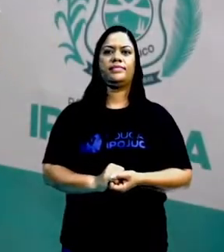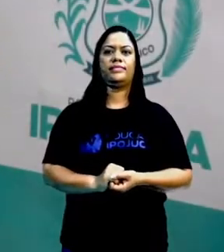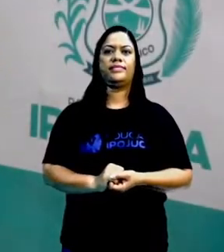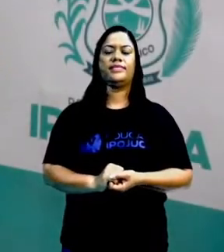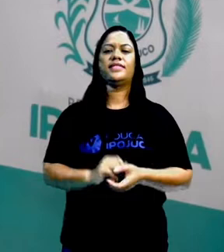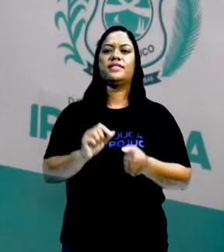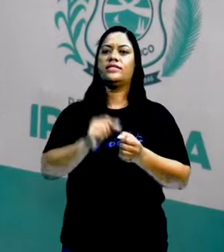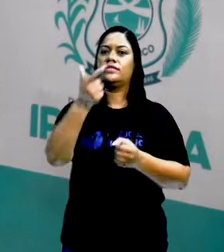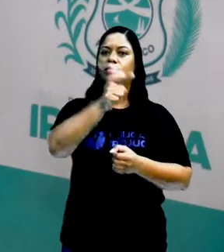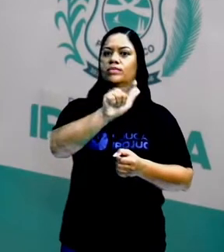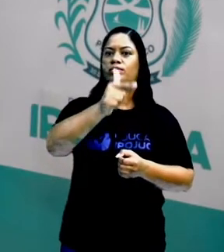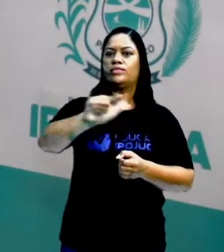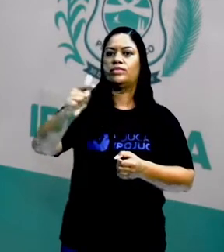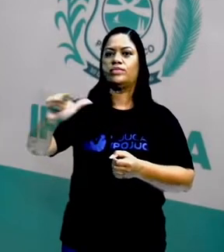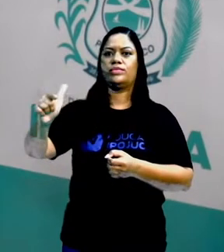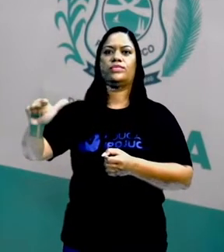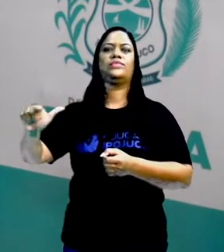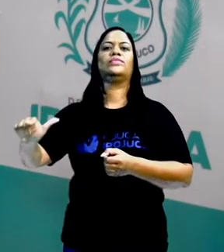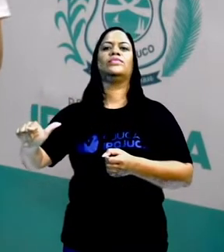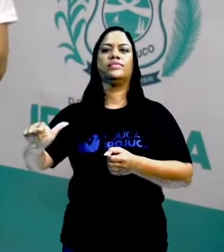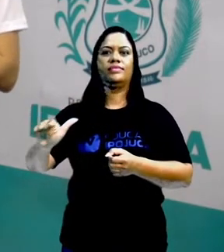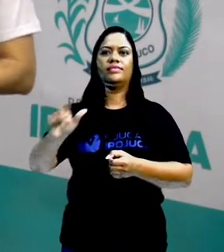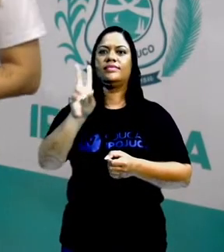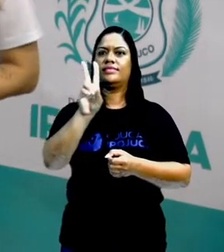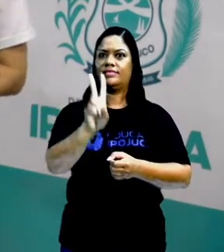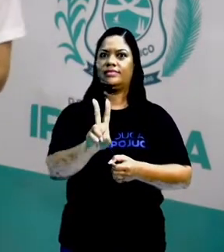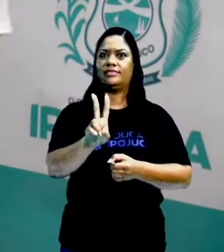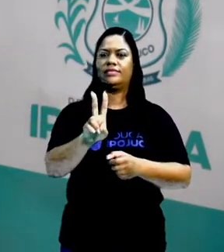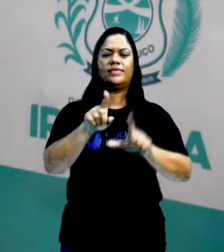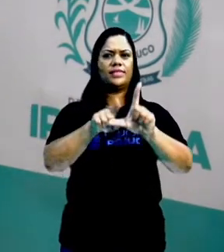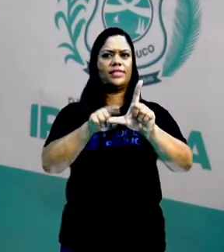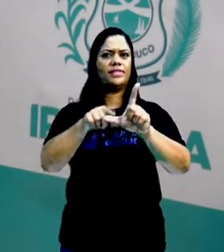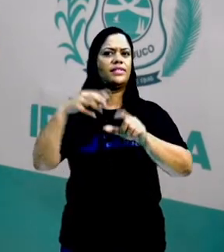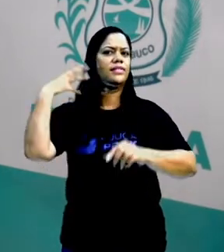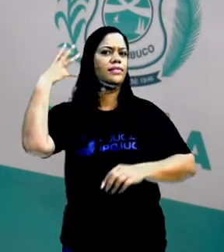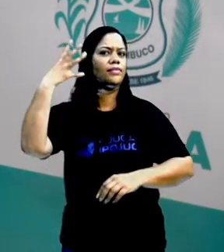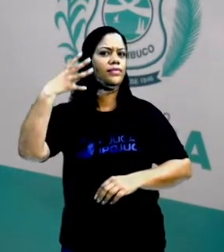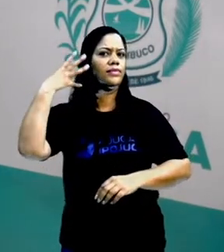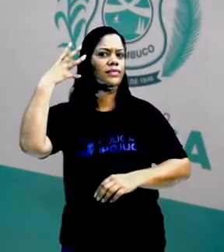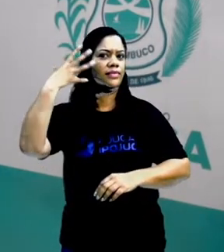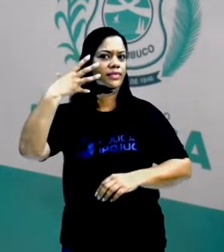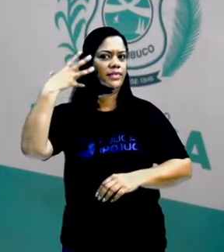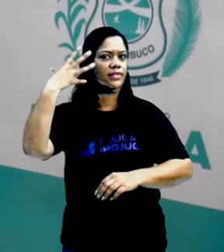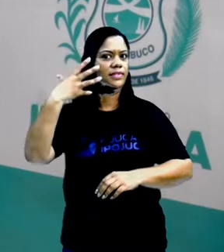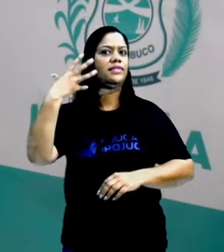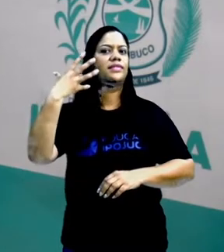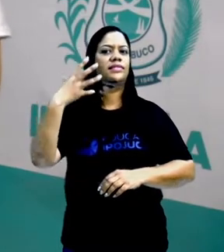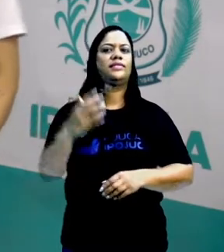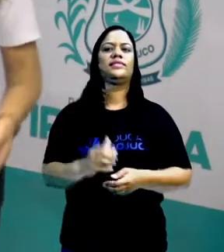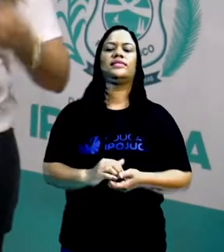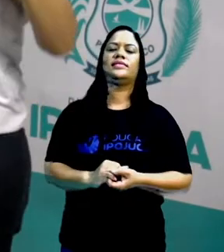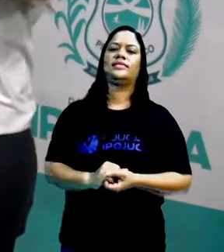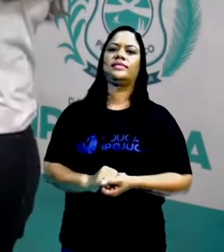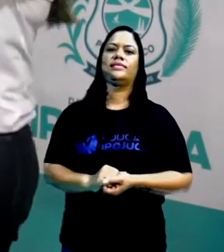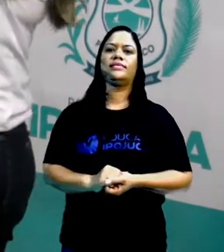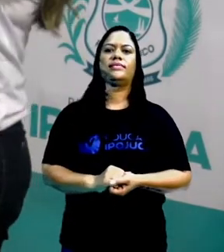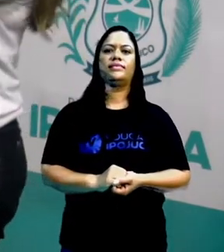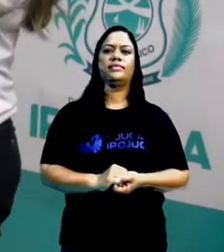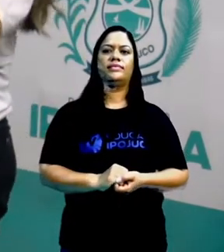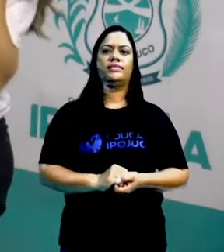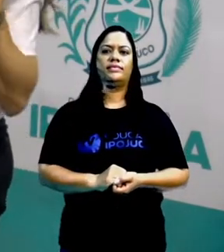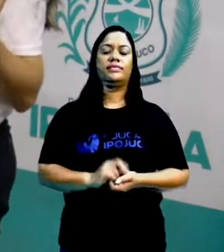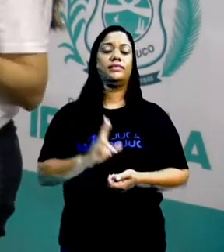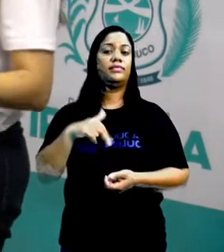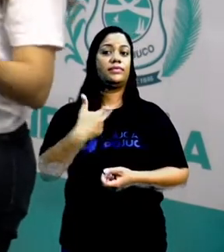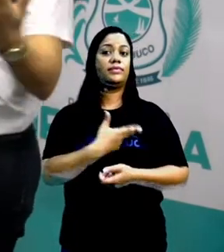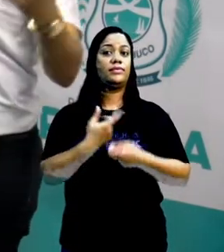provoca essa repetição da consoante. Provoca essa musicalidade. Esse som repetitivo, ok? Que